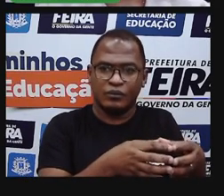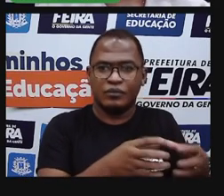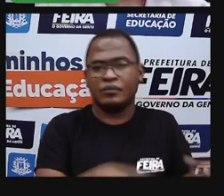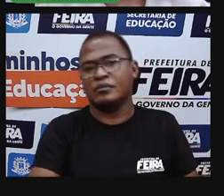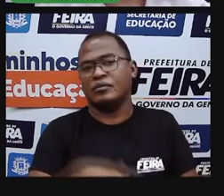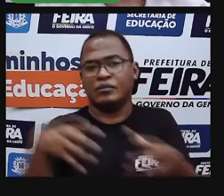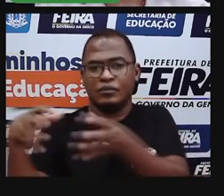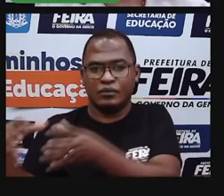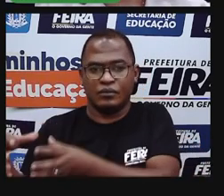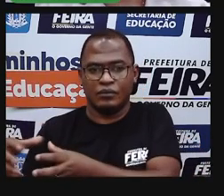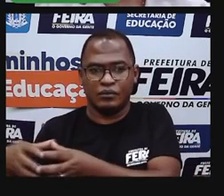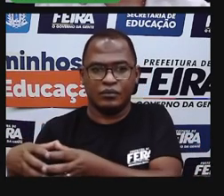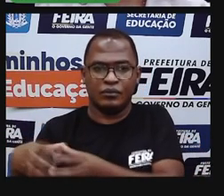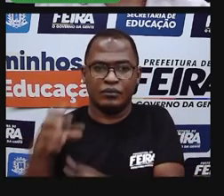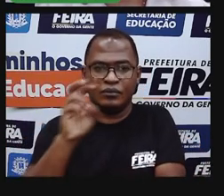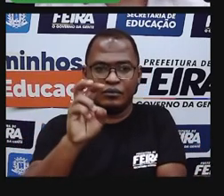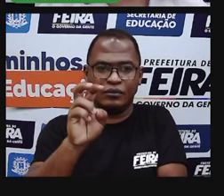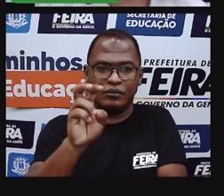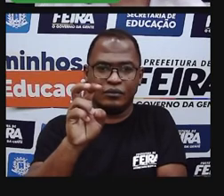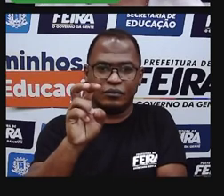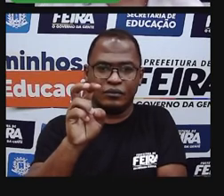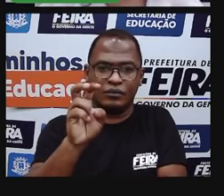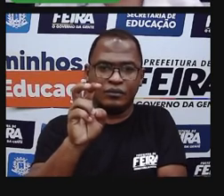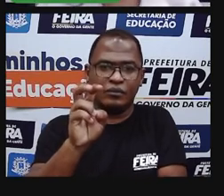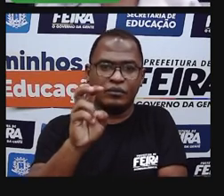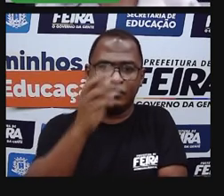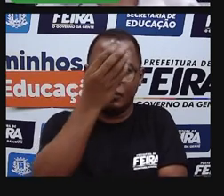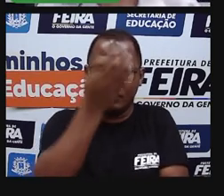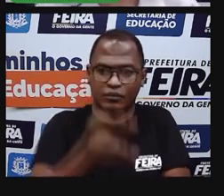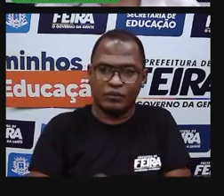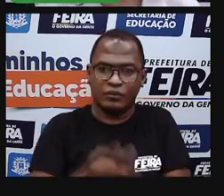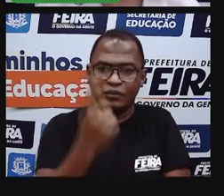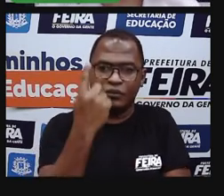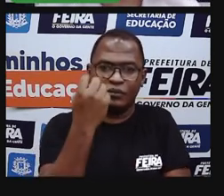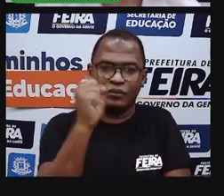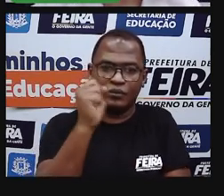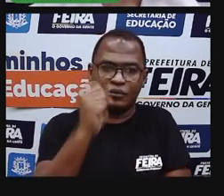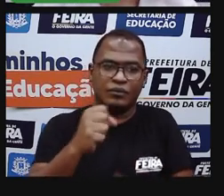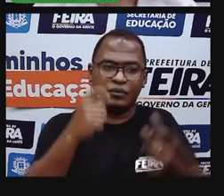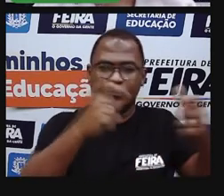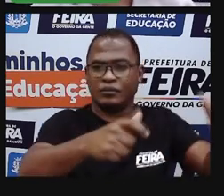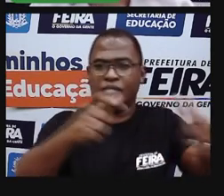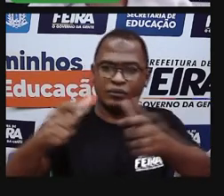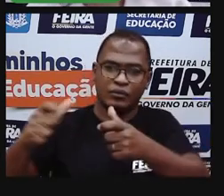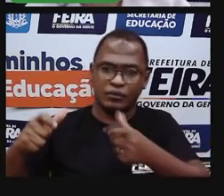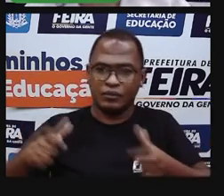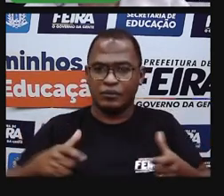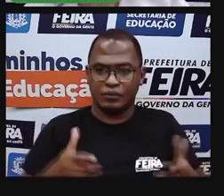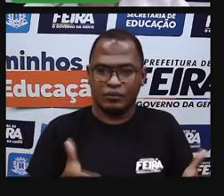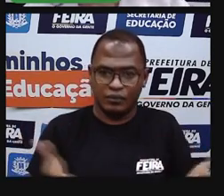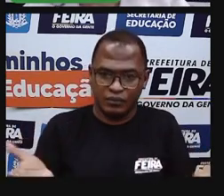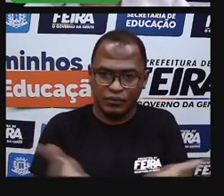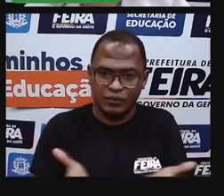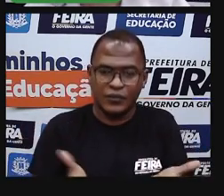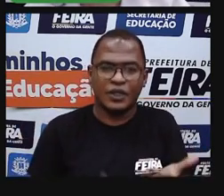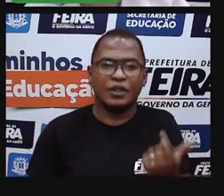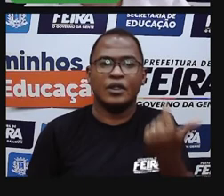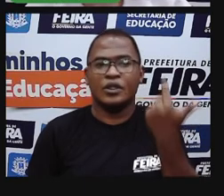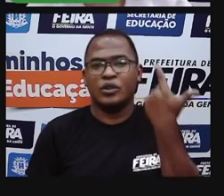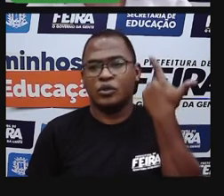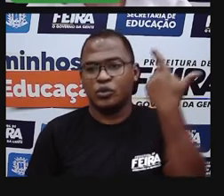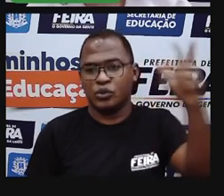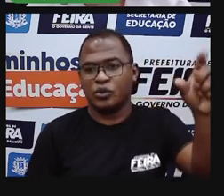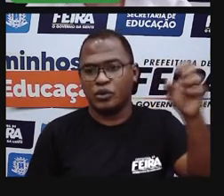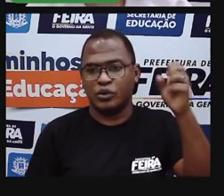e a região administrativa 5, que é formada por 18 bairros também. E as demais regiões,